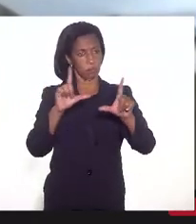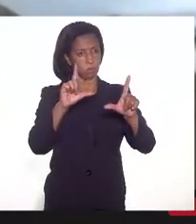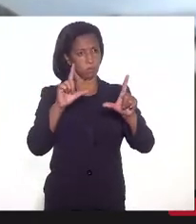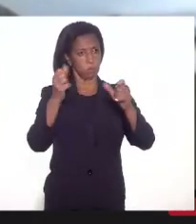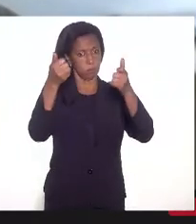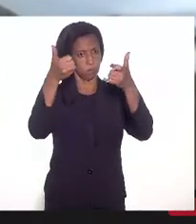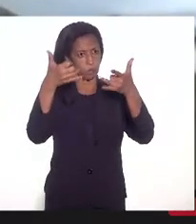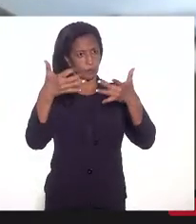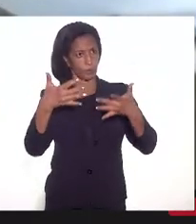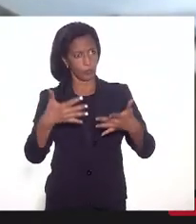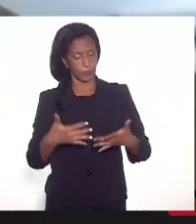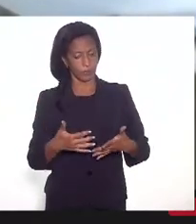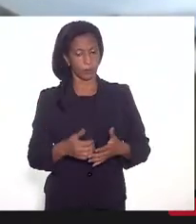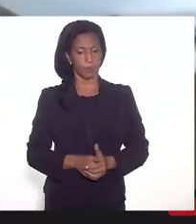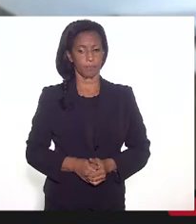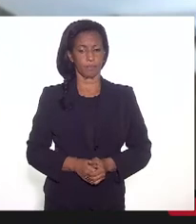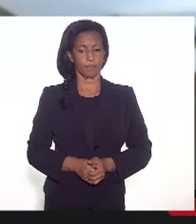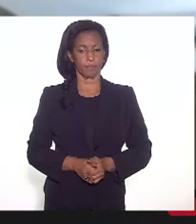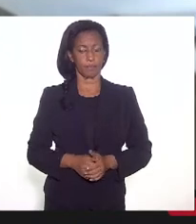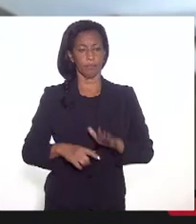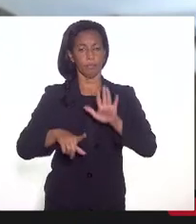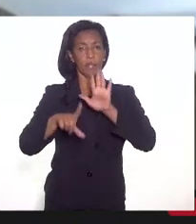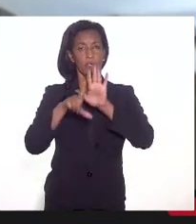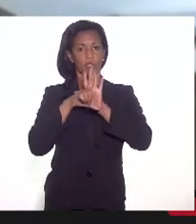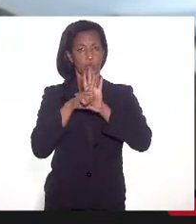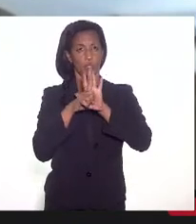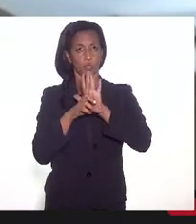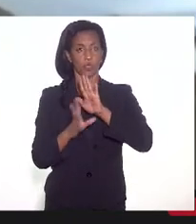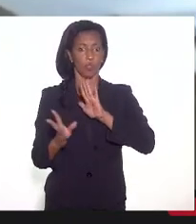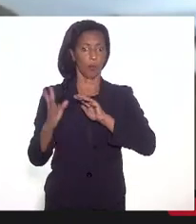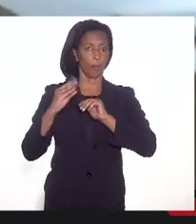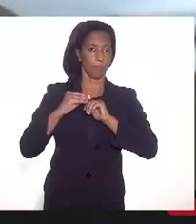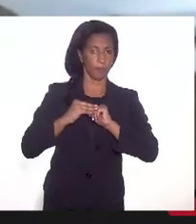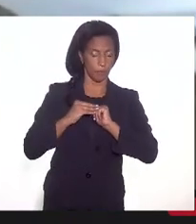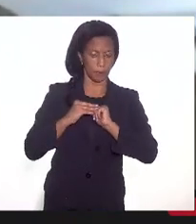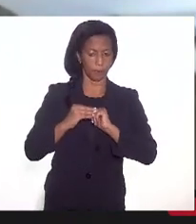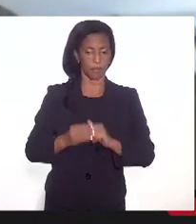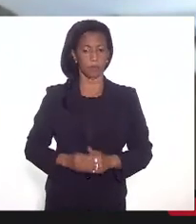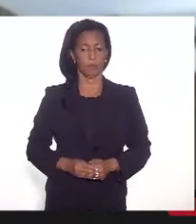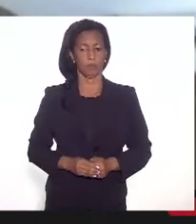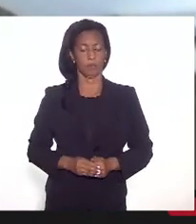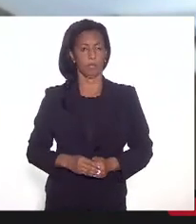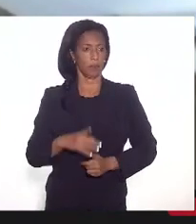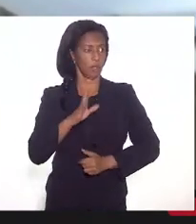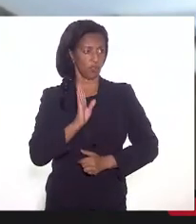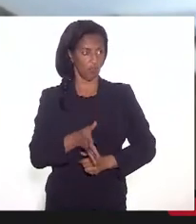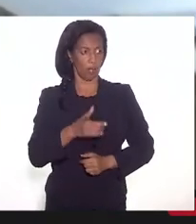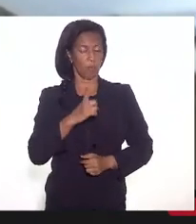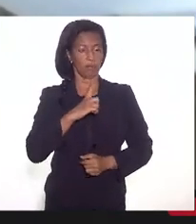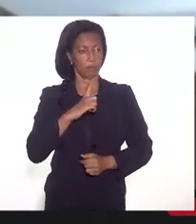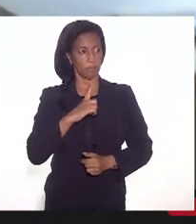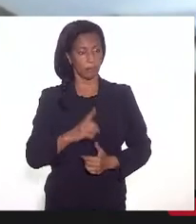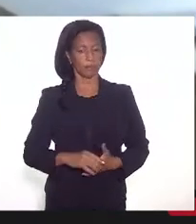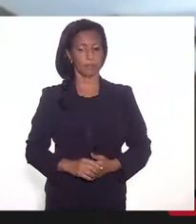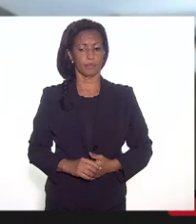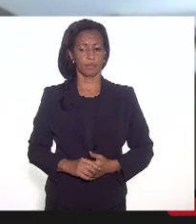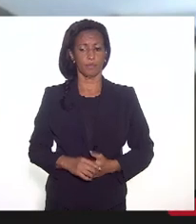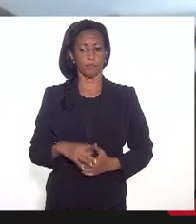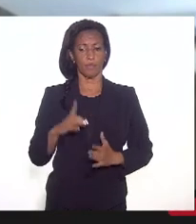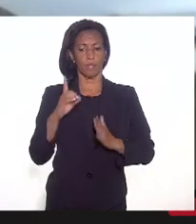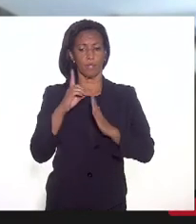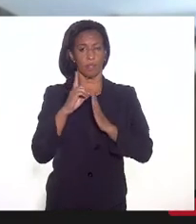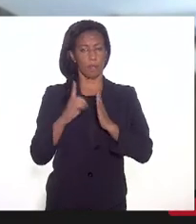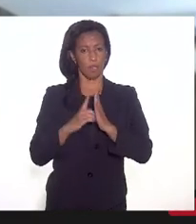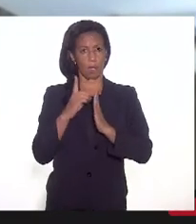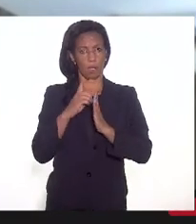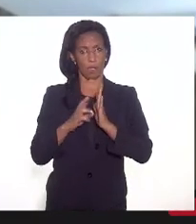função das leis complementares existentes, do decreto